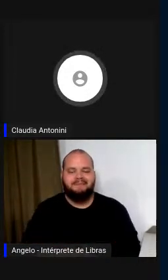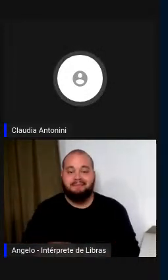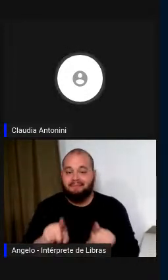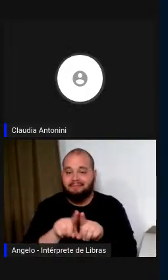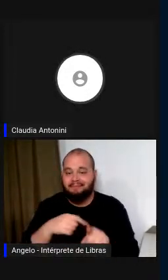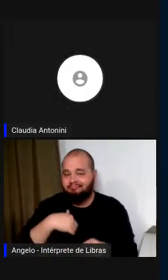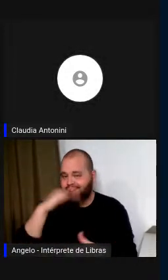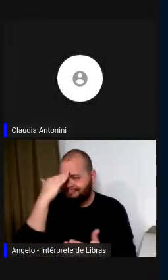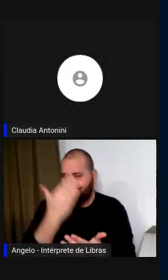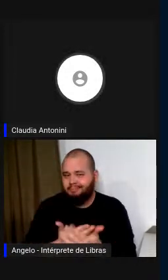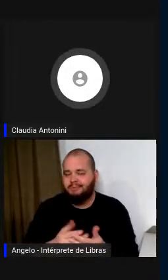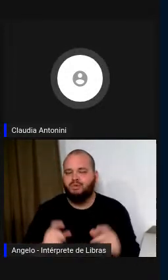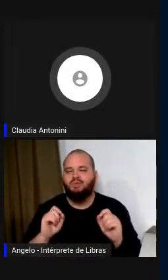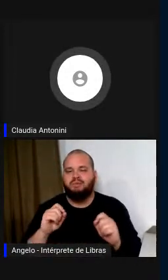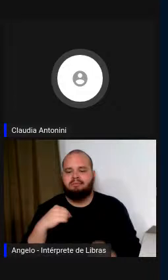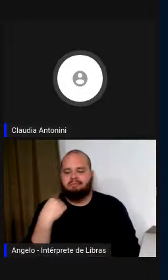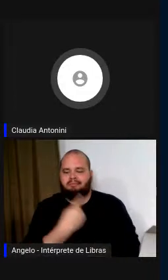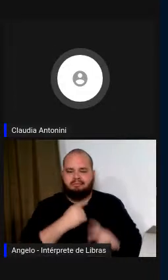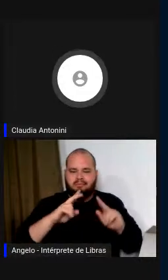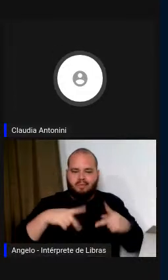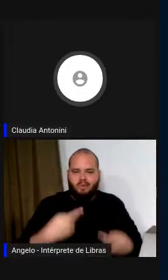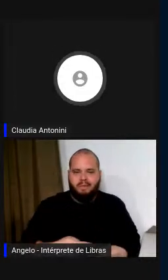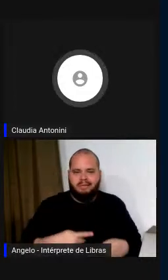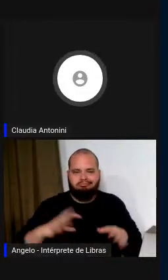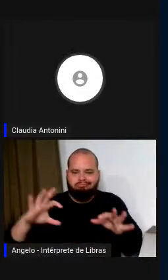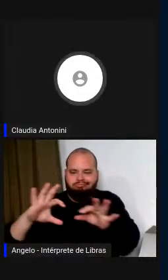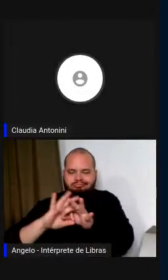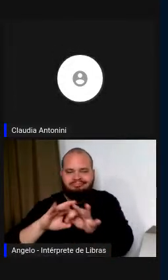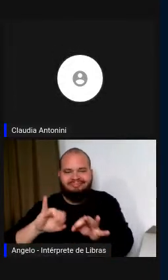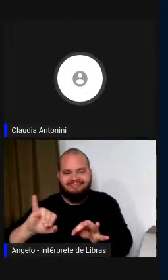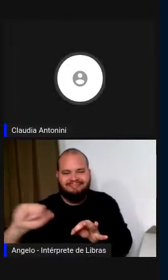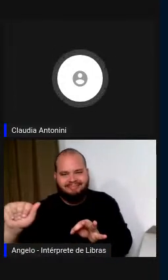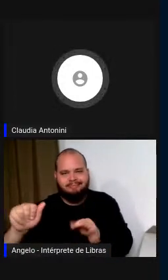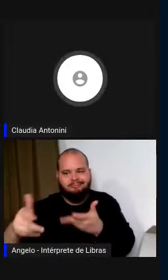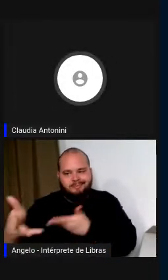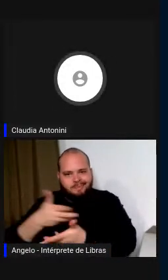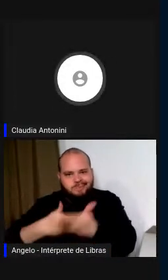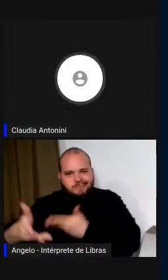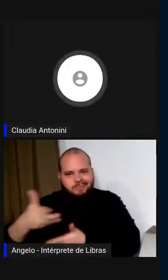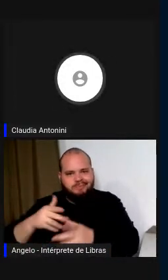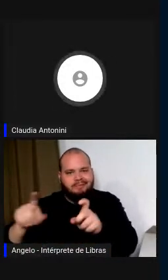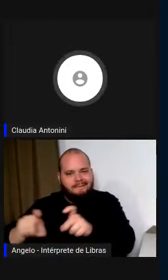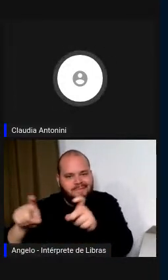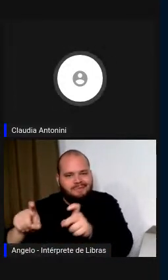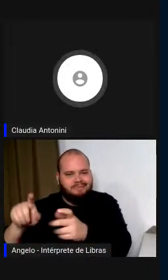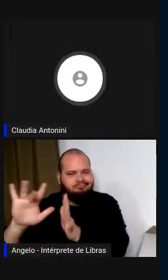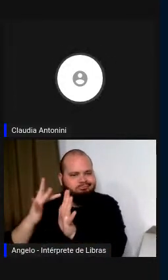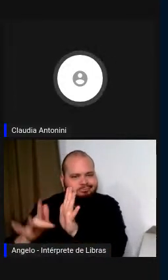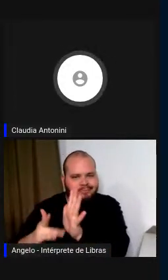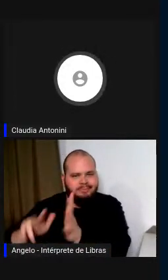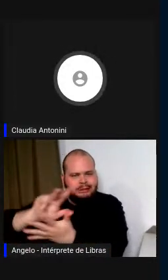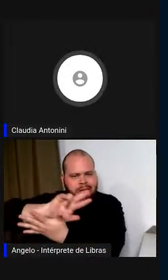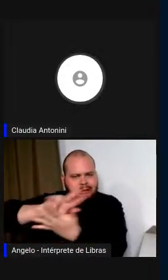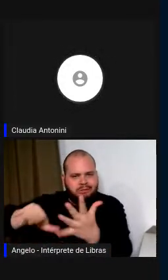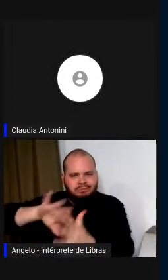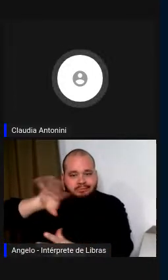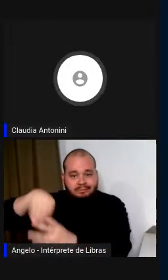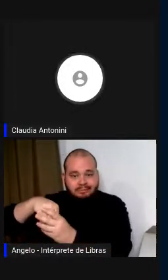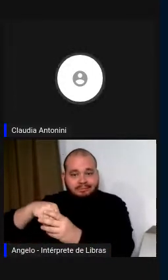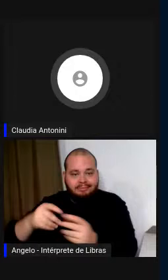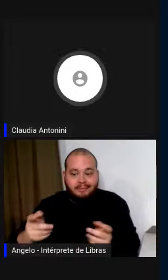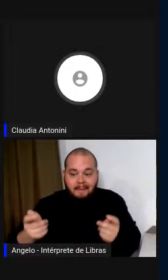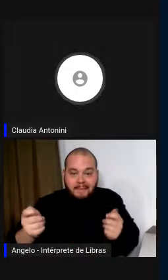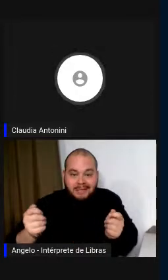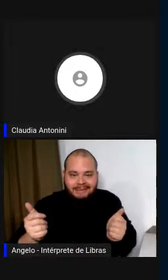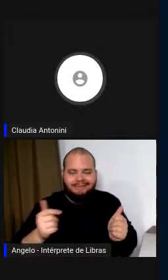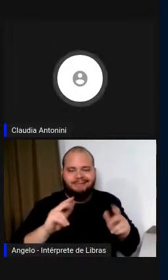inteligência e definir o que é a inteligência das máquinas associadas àquela humana vai